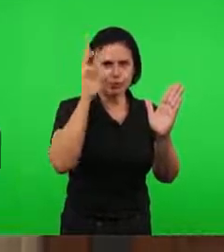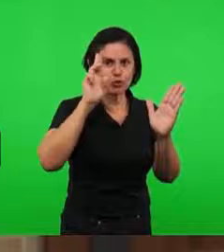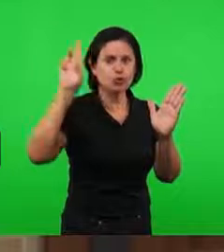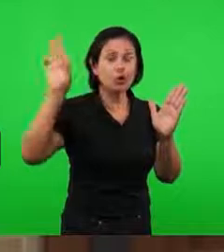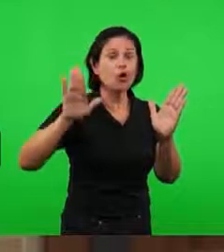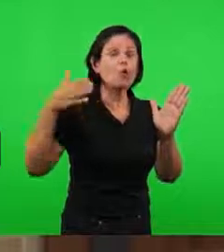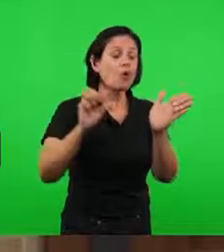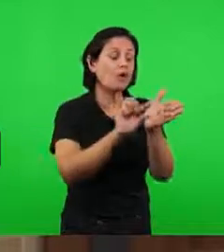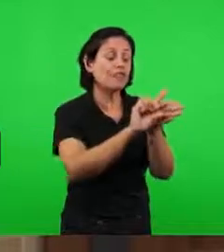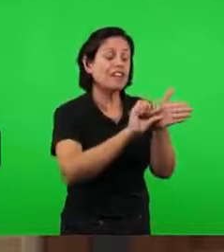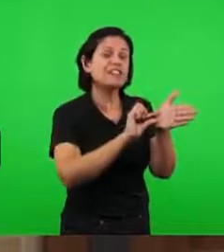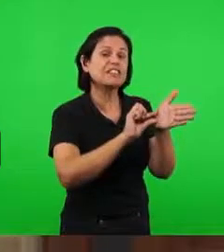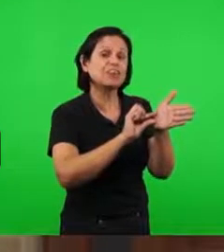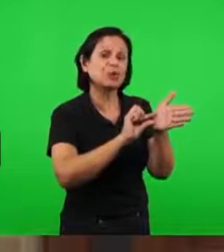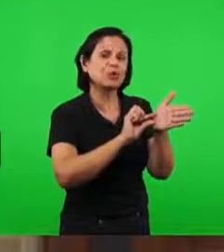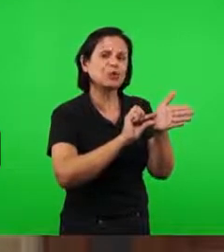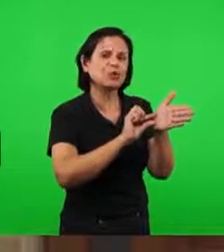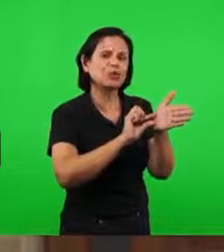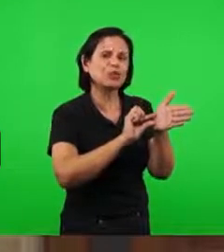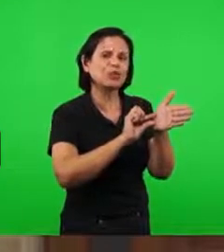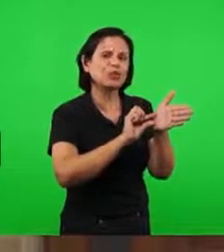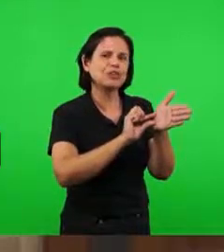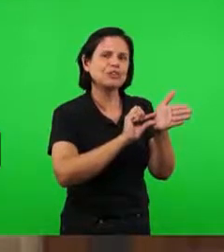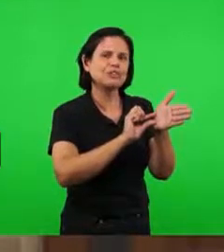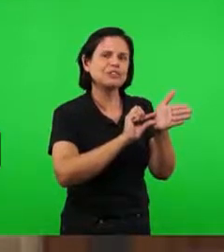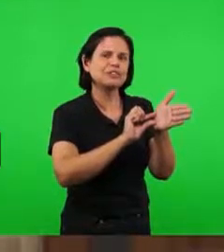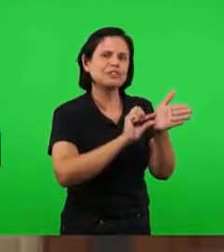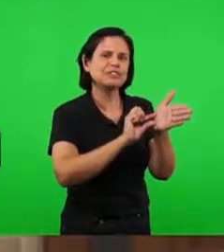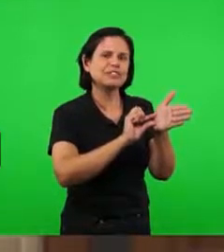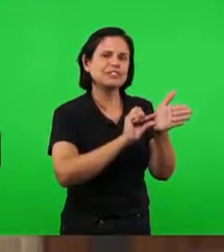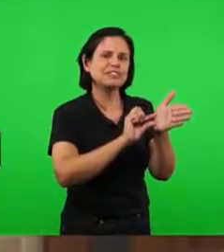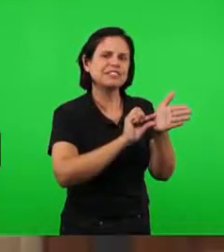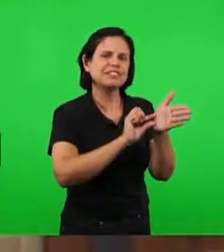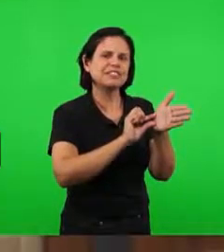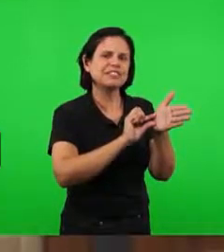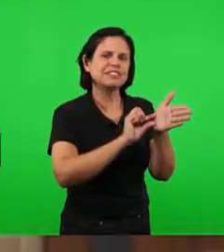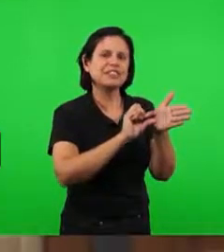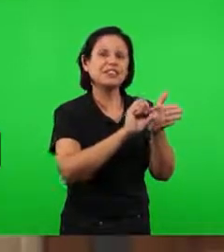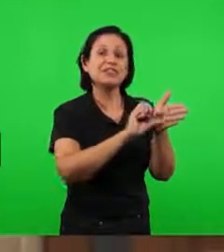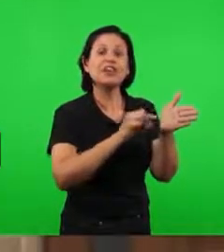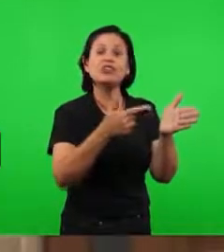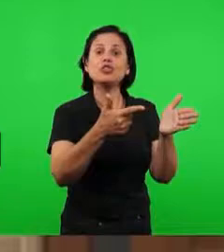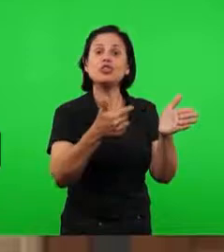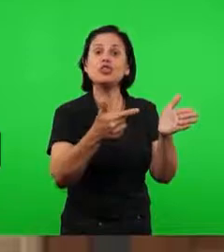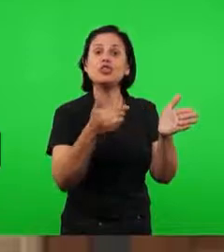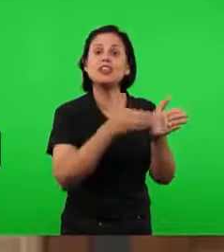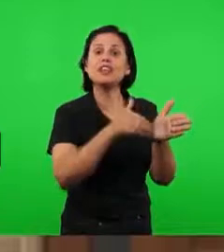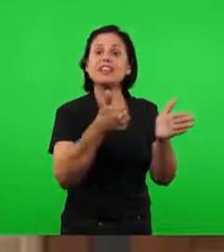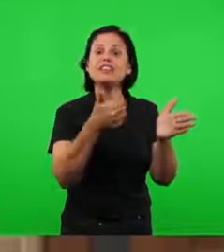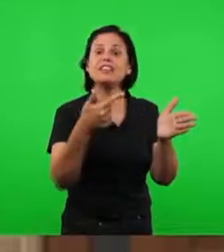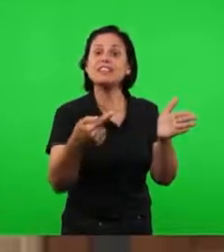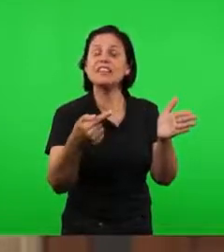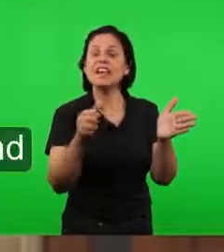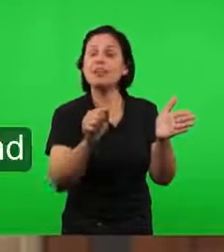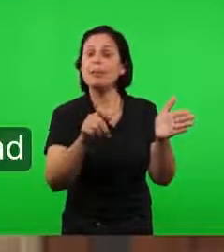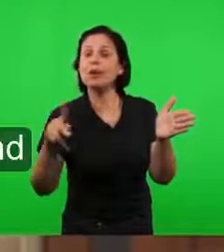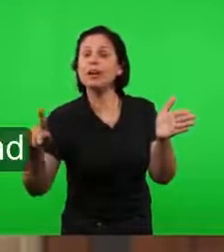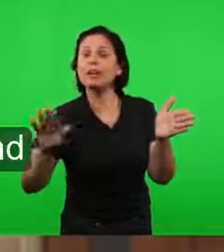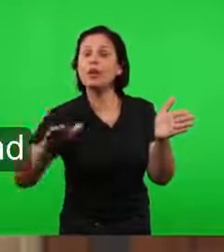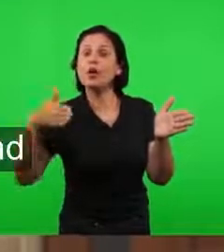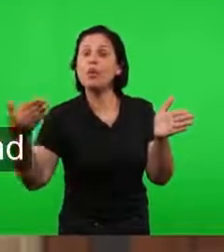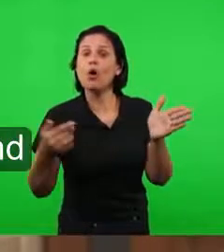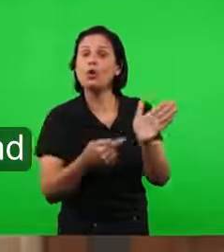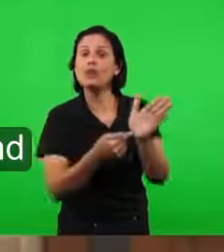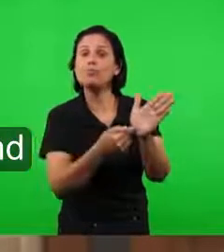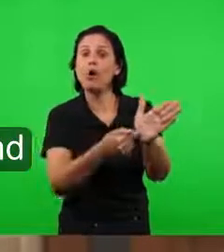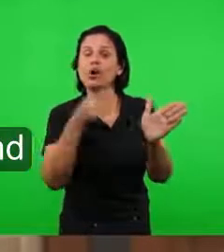em que versículo está? Do verso 12 ao verso 17, qual